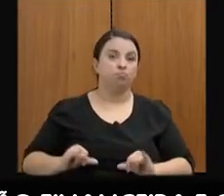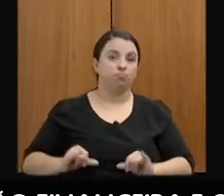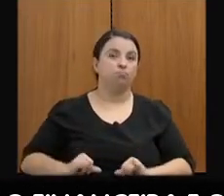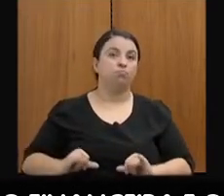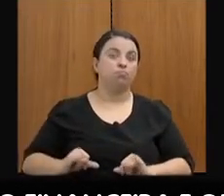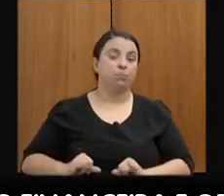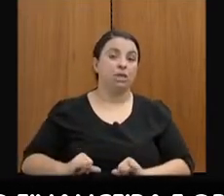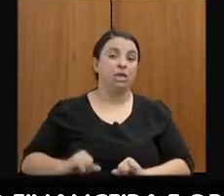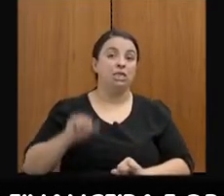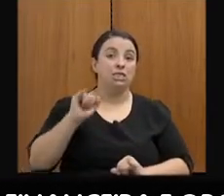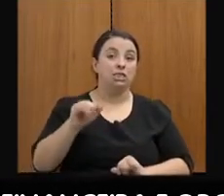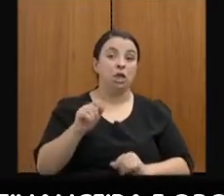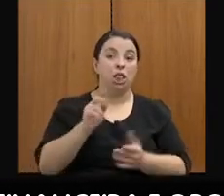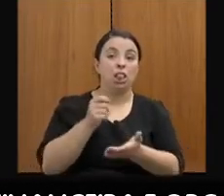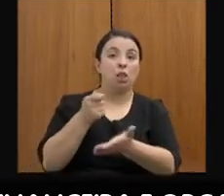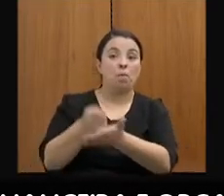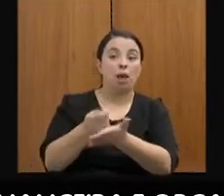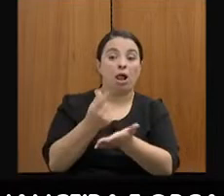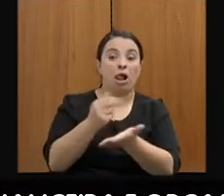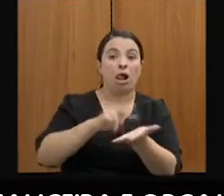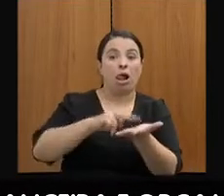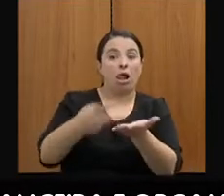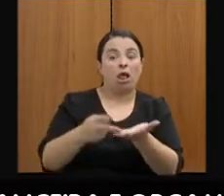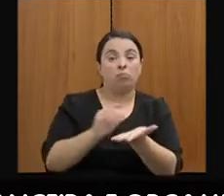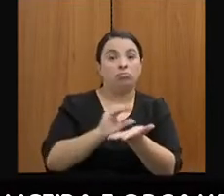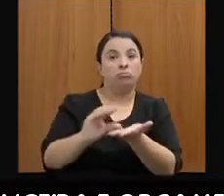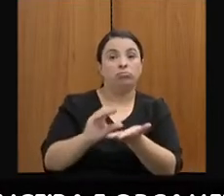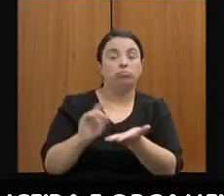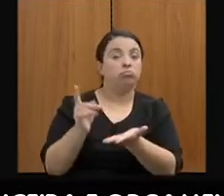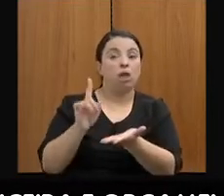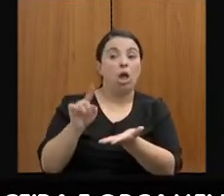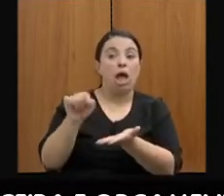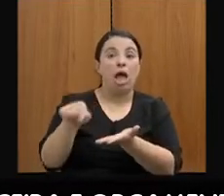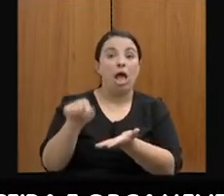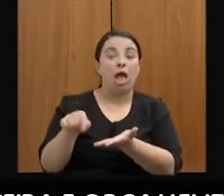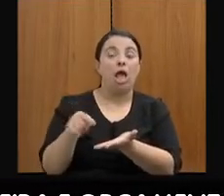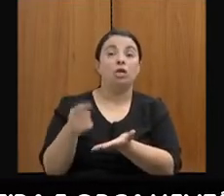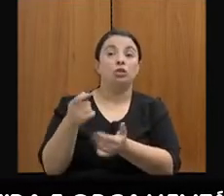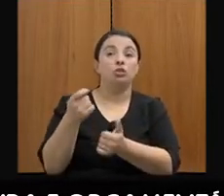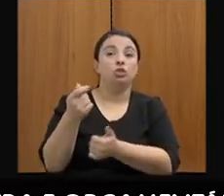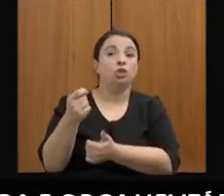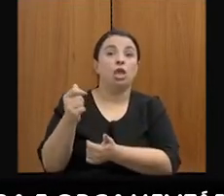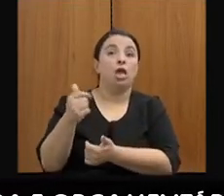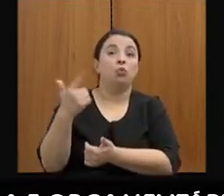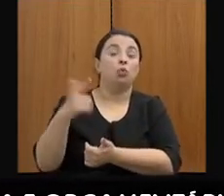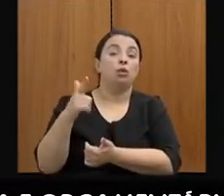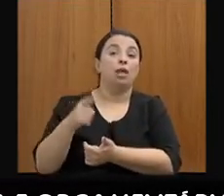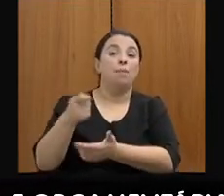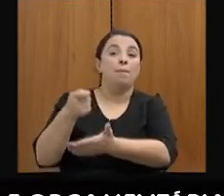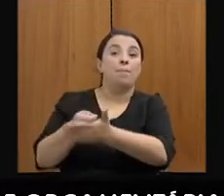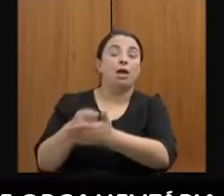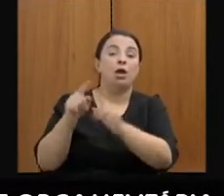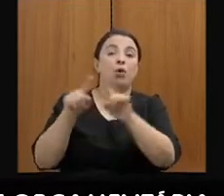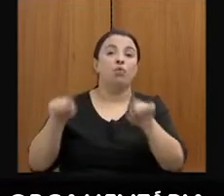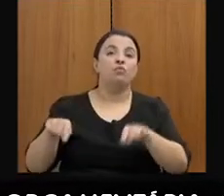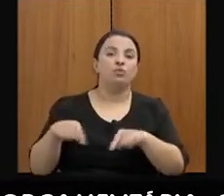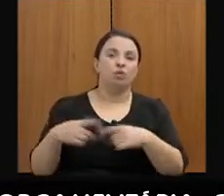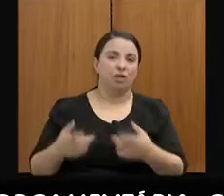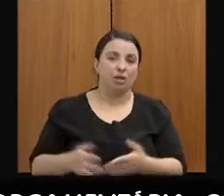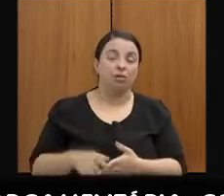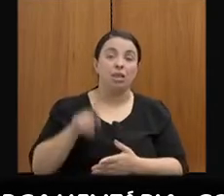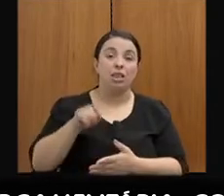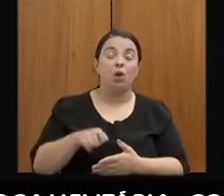fica sem dinheiro para pagar seus servidores. então isso é uma importância, isso é muito relevante, esse pagamento dessa dívida